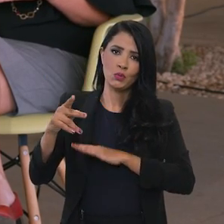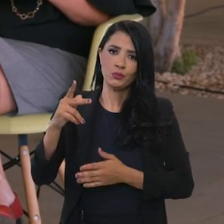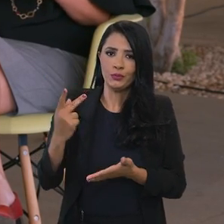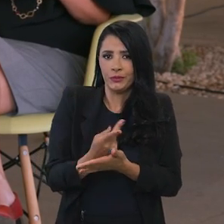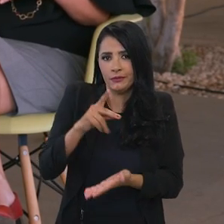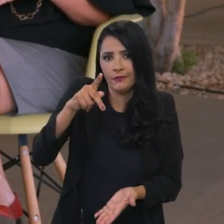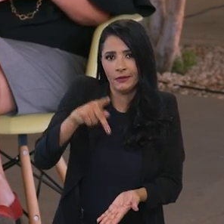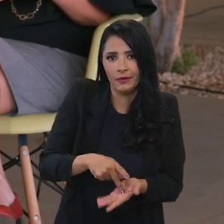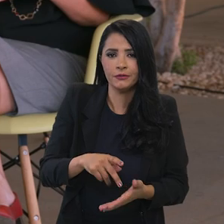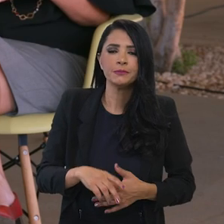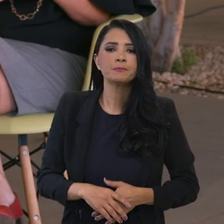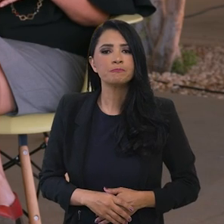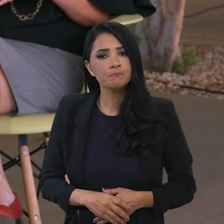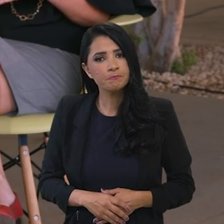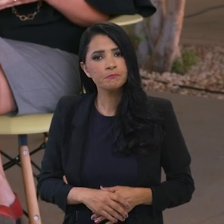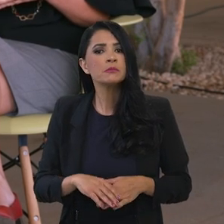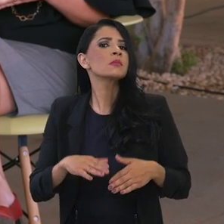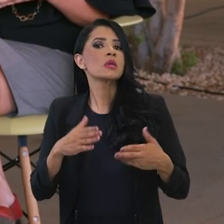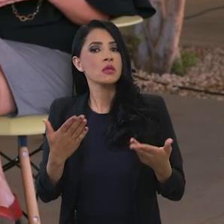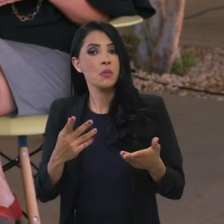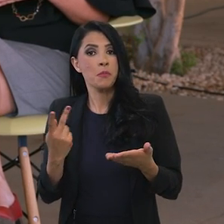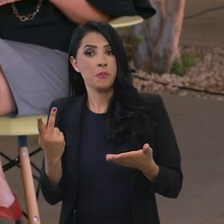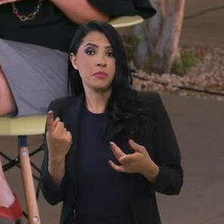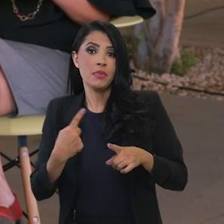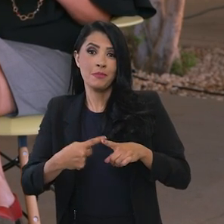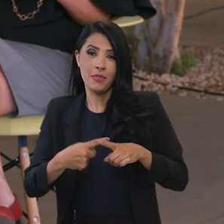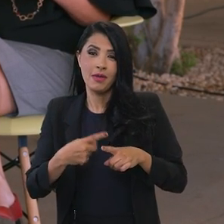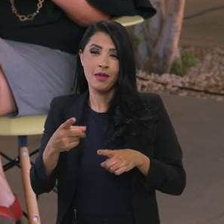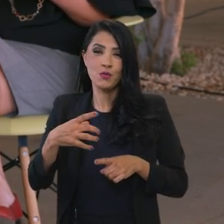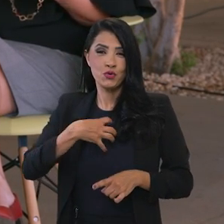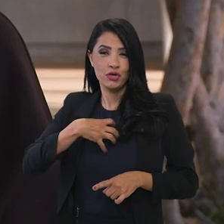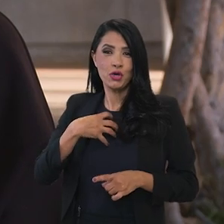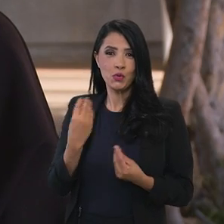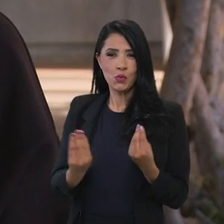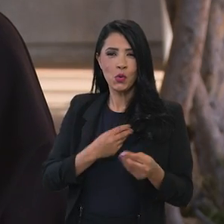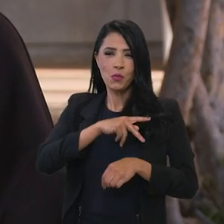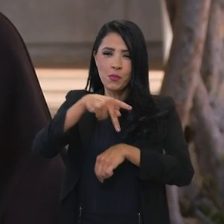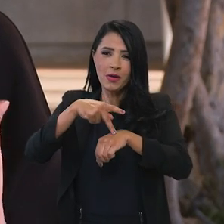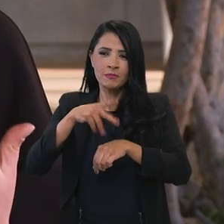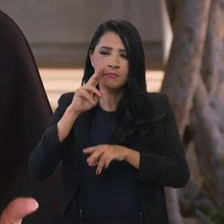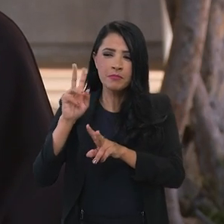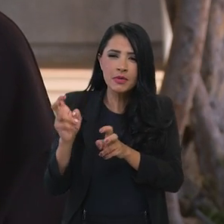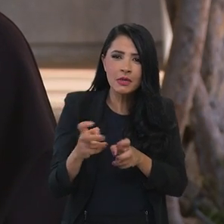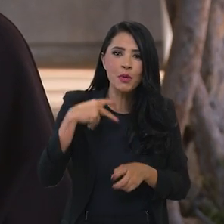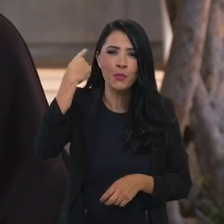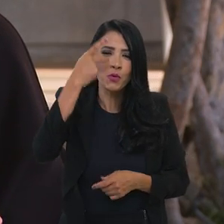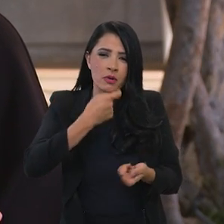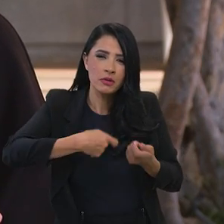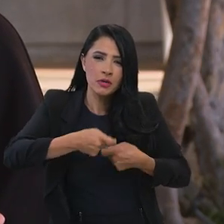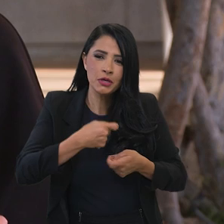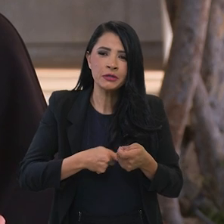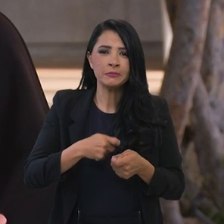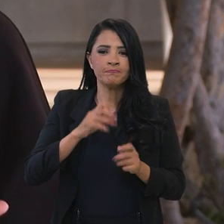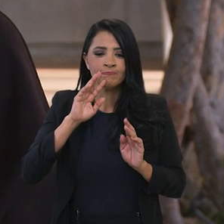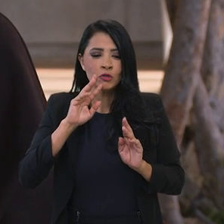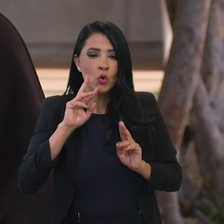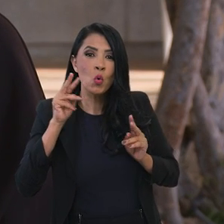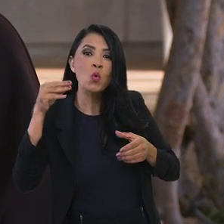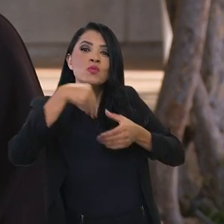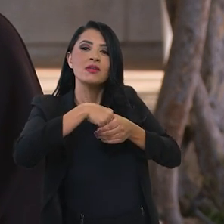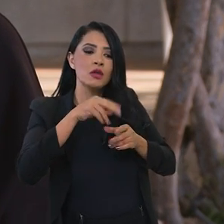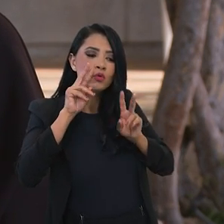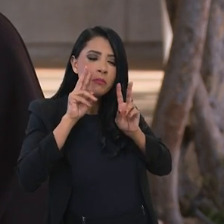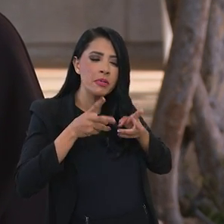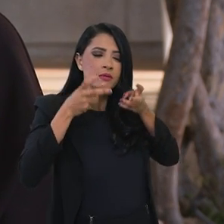Em função também da maneira como os países veem política comercial, olhando um pouco pra dentro, olhando pra essa perspectiva do risco, nós